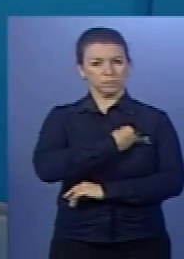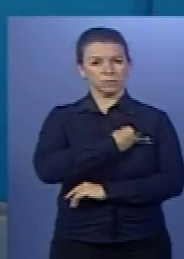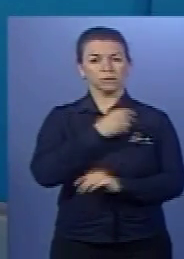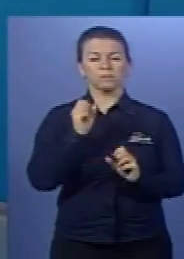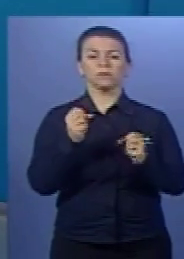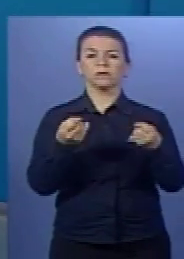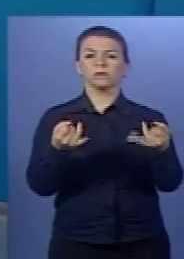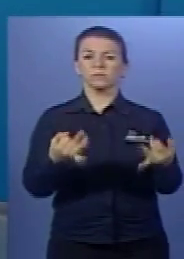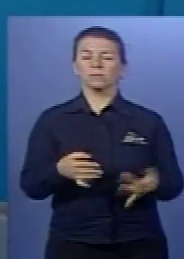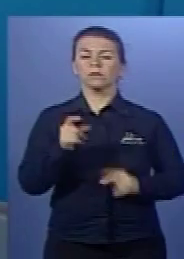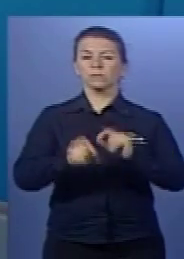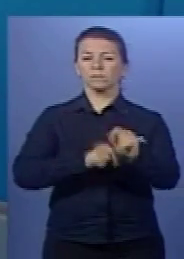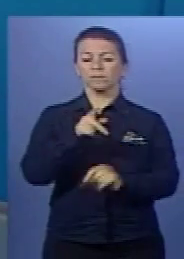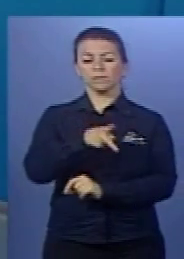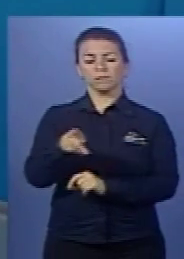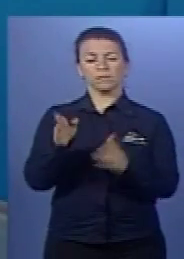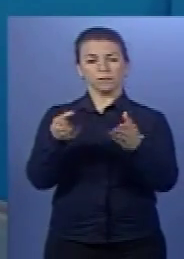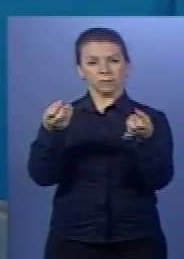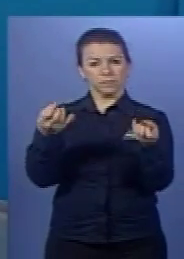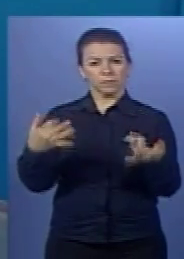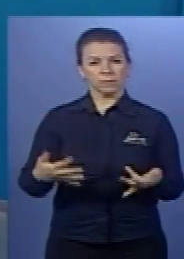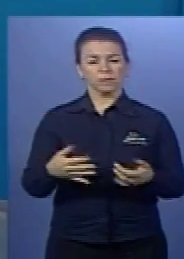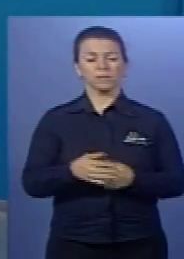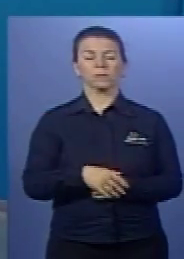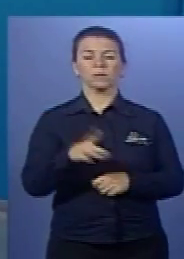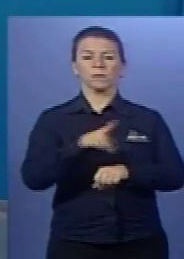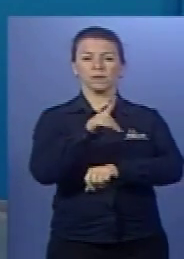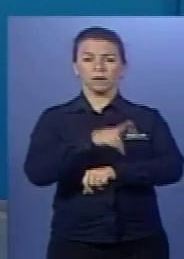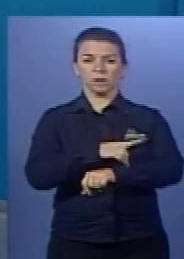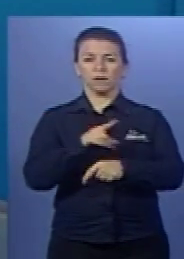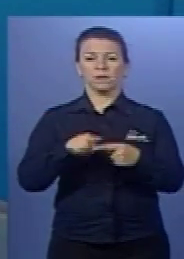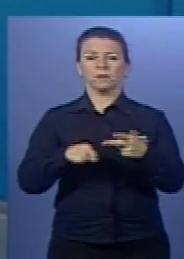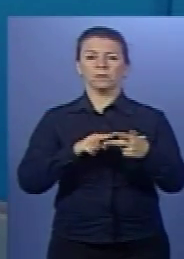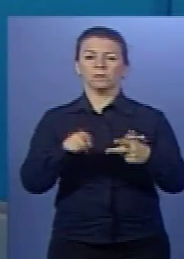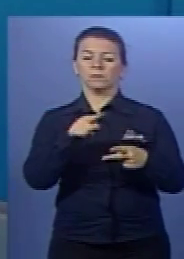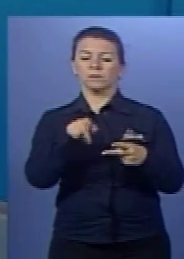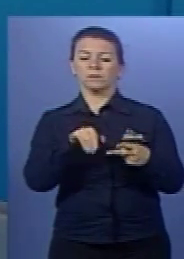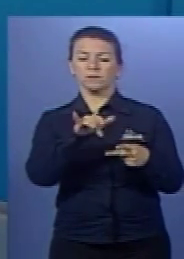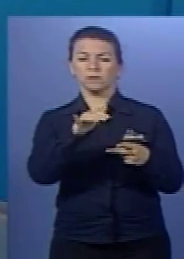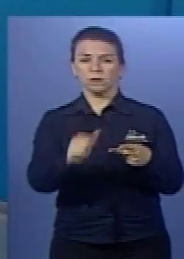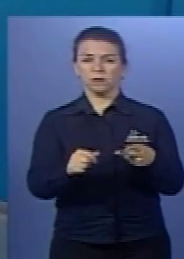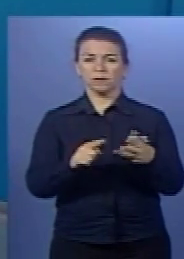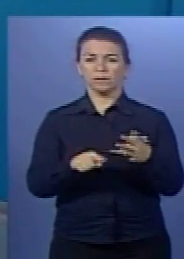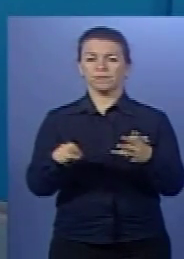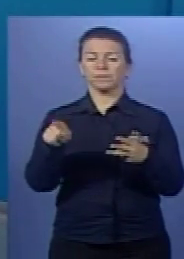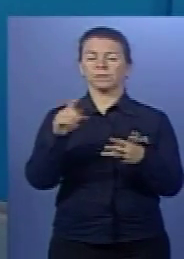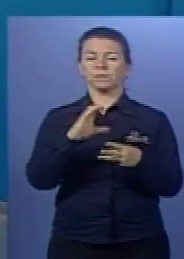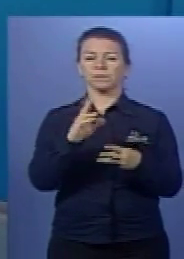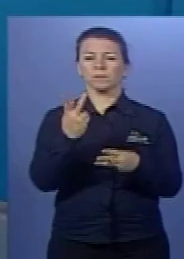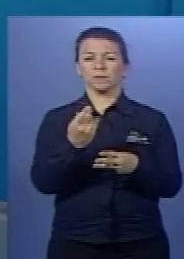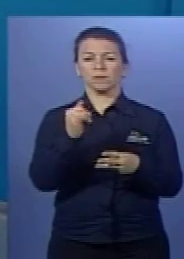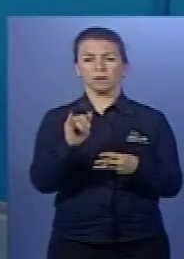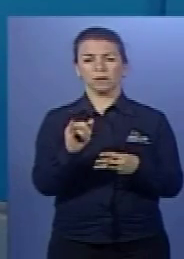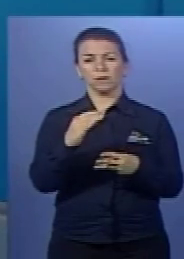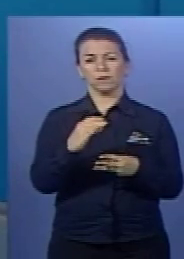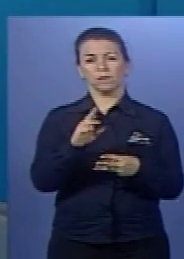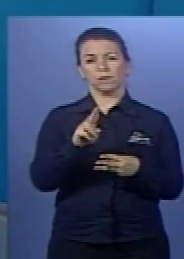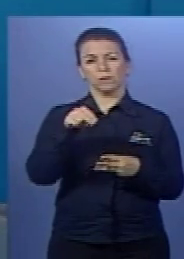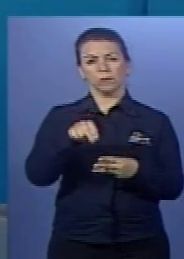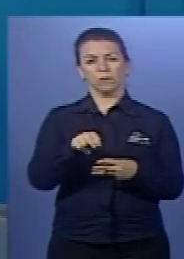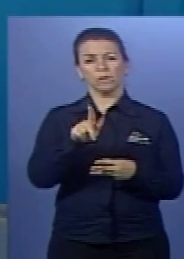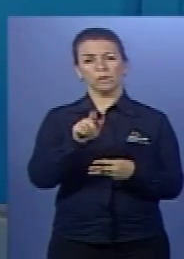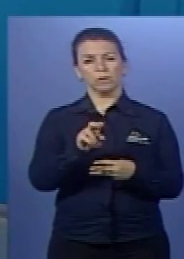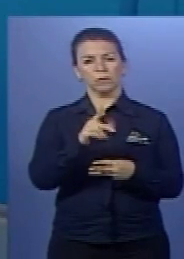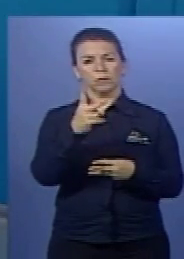tem se falado bastante, como o Sr. Marlos comentou? Dengue, zika, chikungunha e eu coloco mais uma, febre